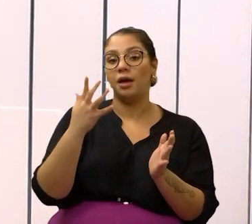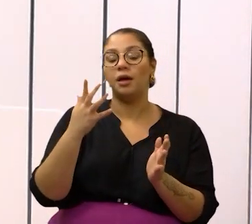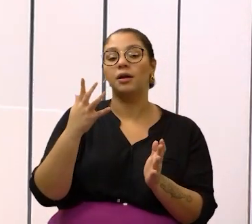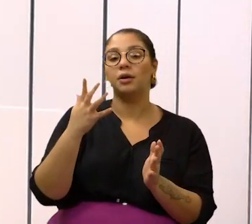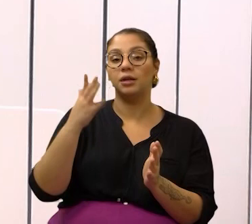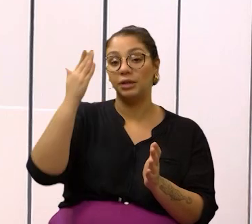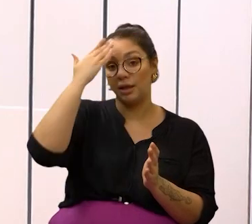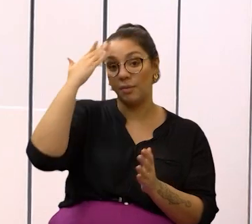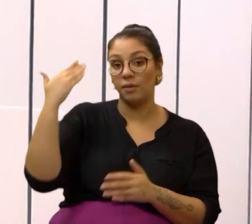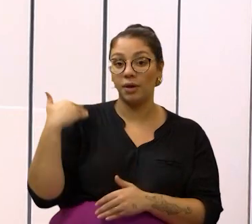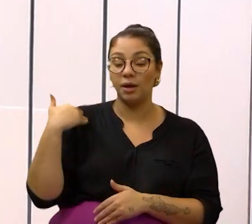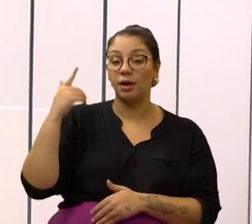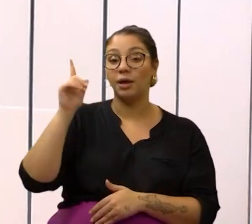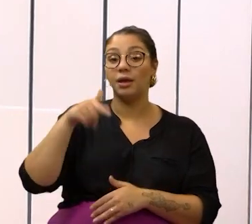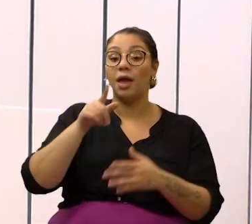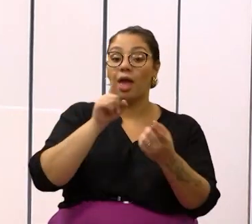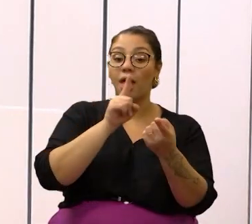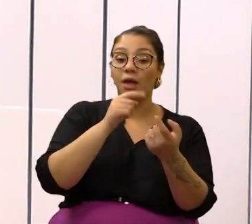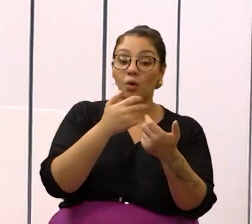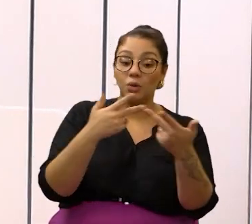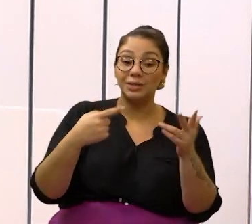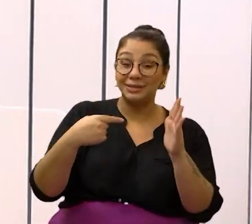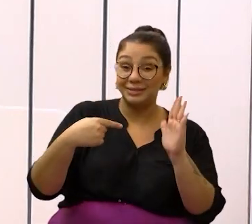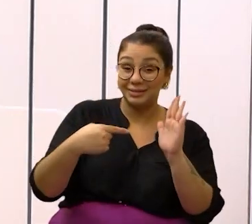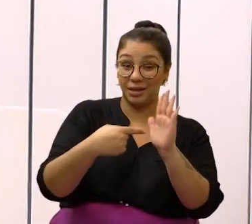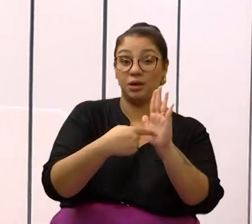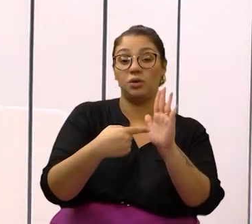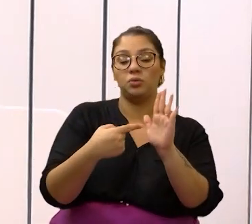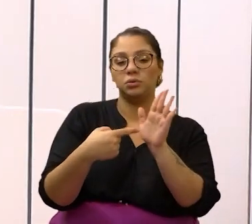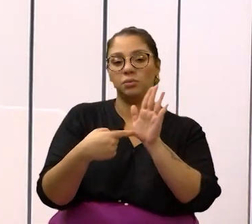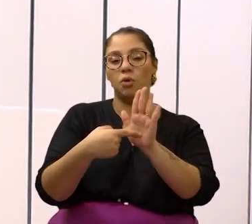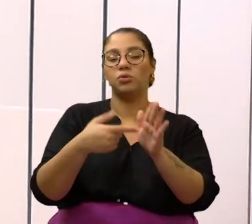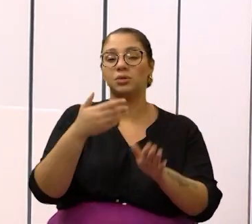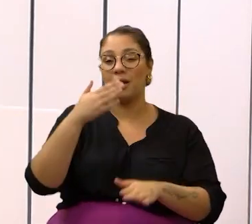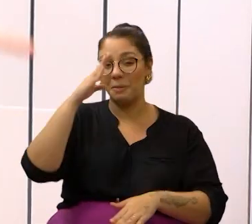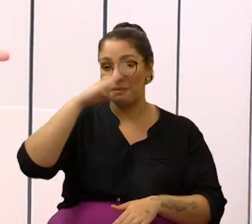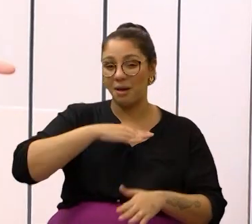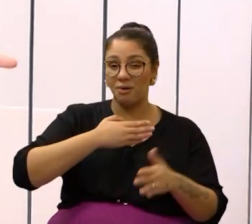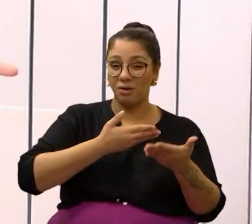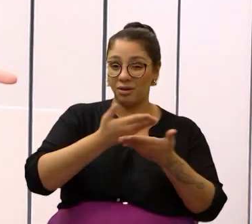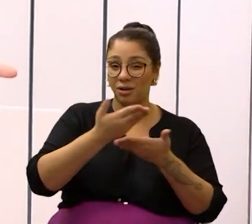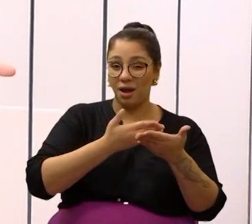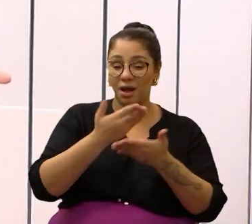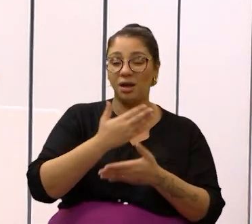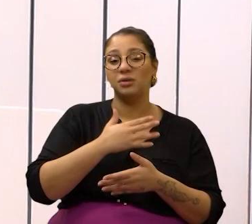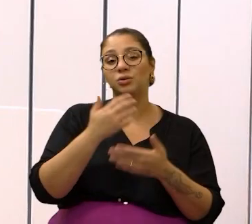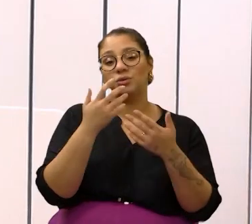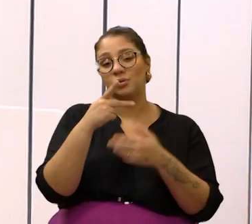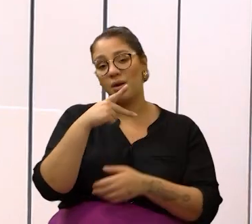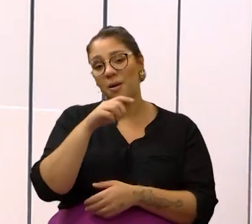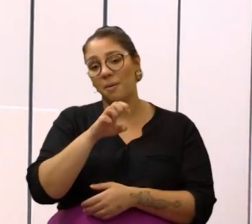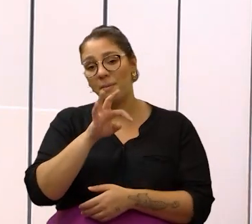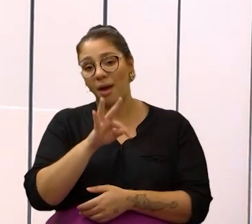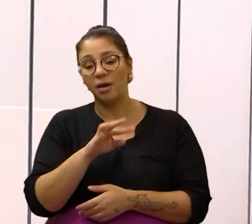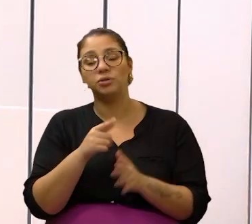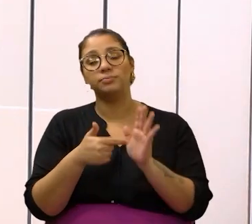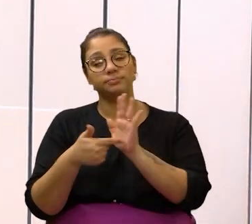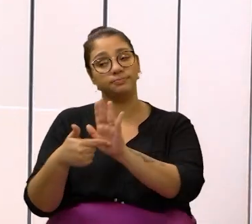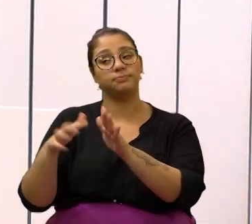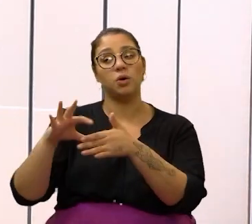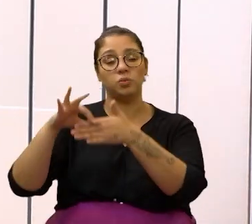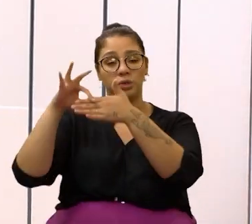estabelecimentos de atendimento veterinário a reportarem maus tratos contra pets às